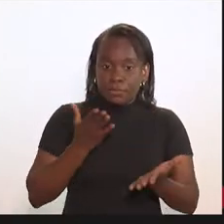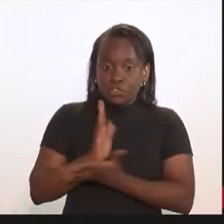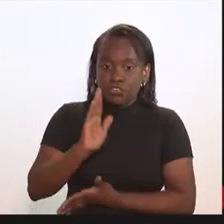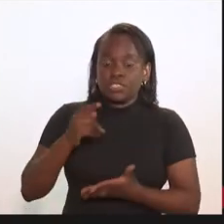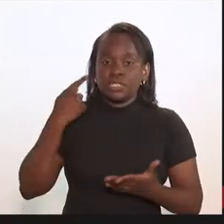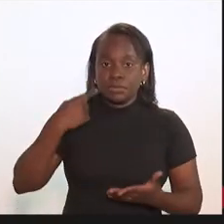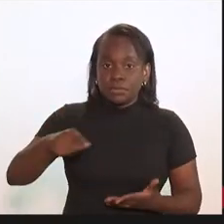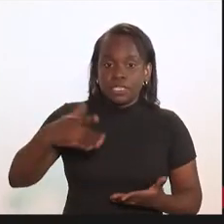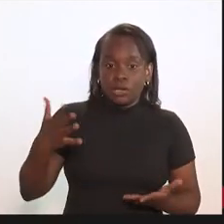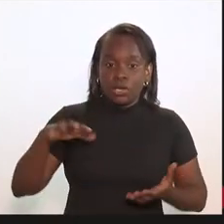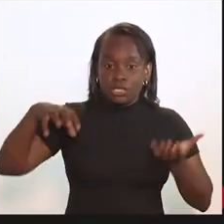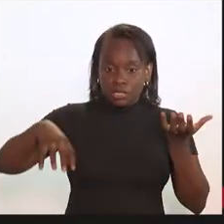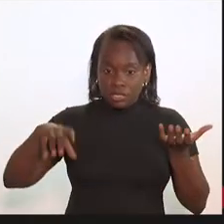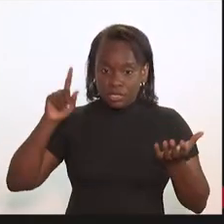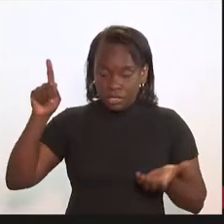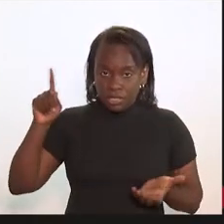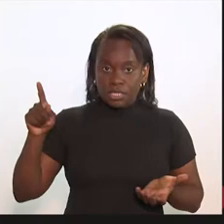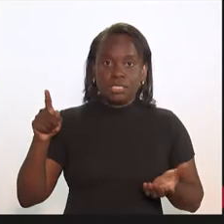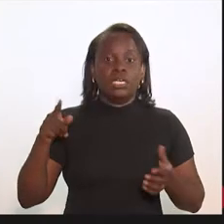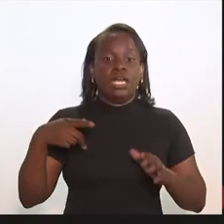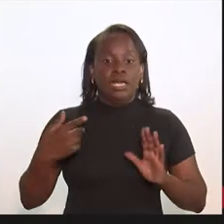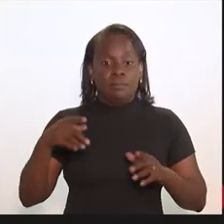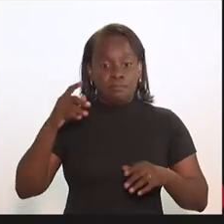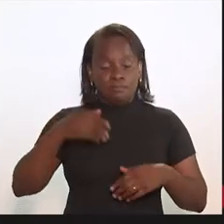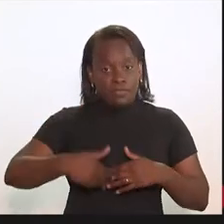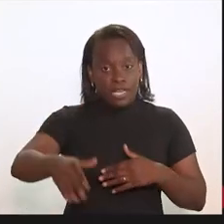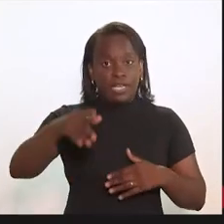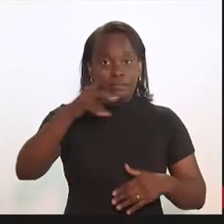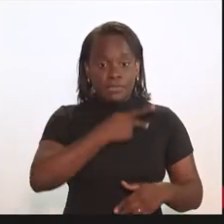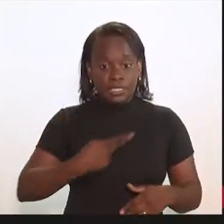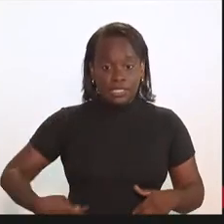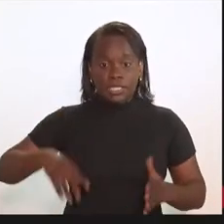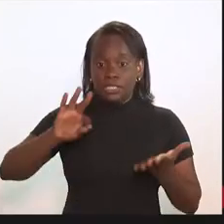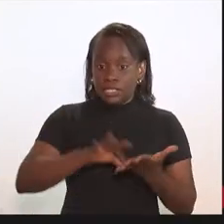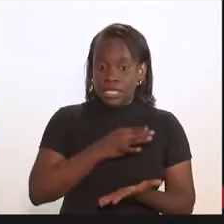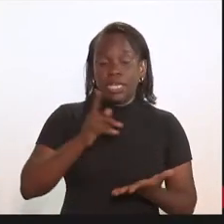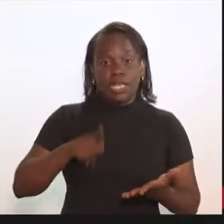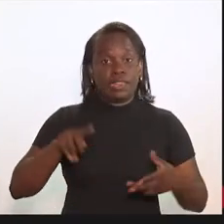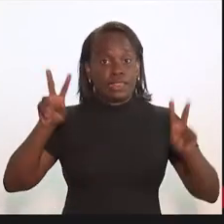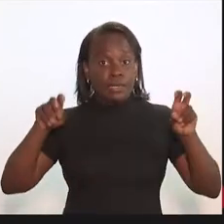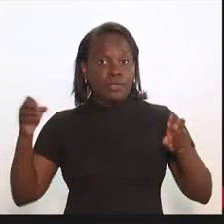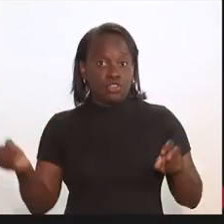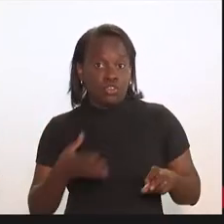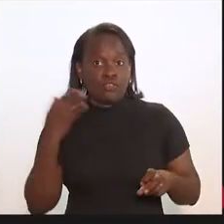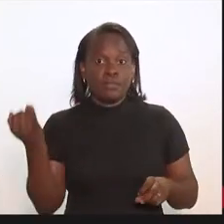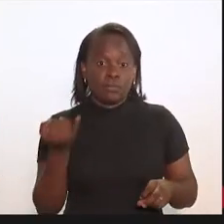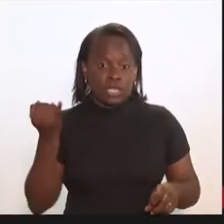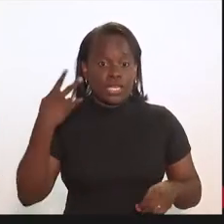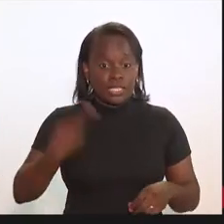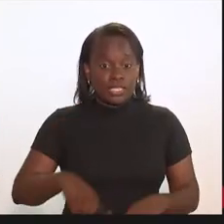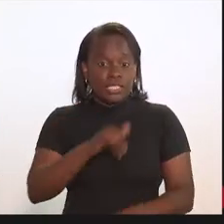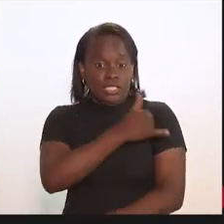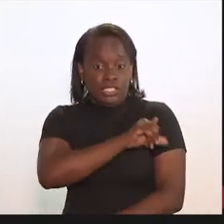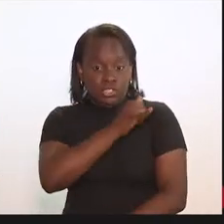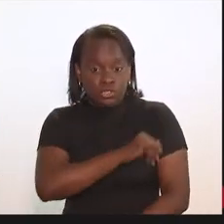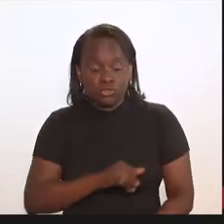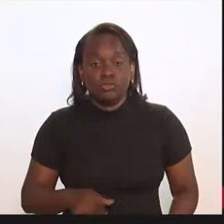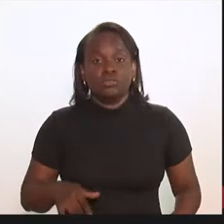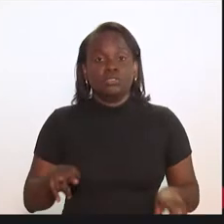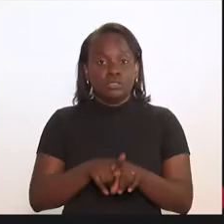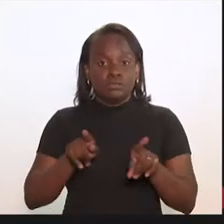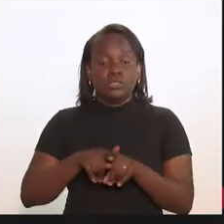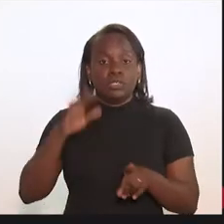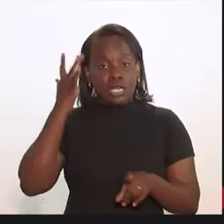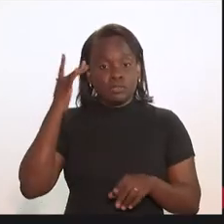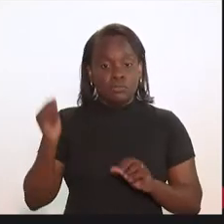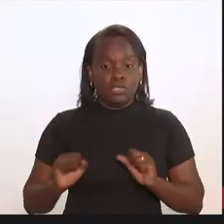aprovado essa semana no Congresso Nacional, que vai à sanção do presidente. Acho que é um tema novo, é um tema importante aqui para o Rio de Janeiro, em que eu